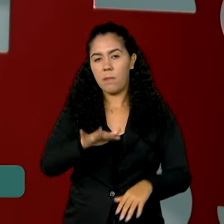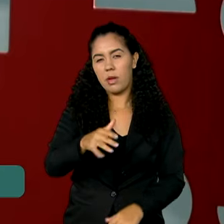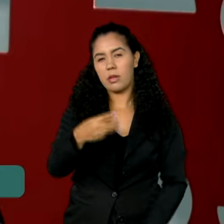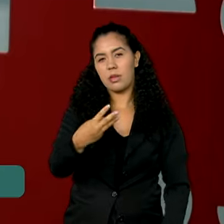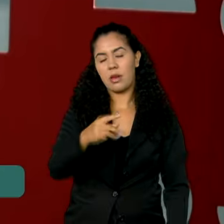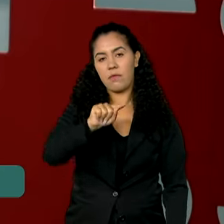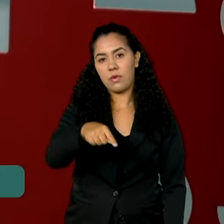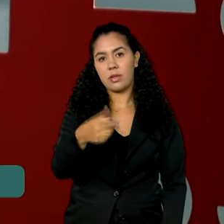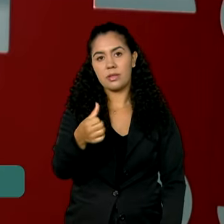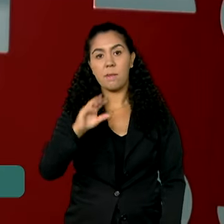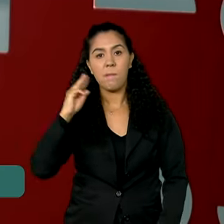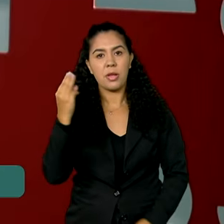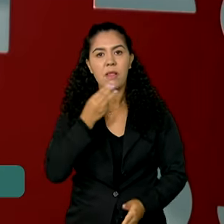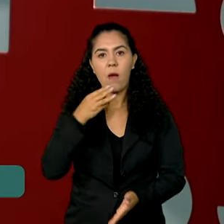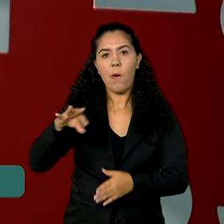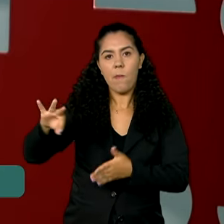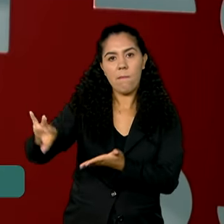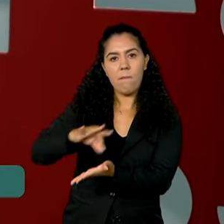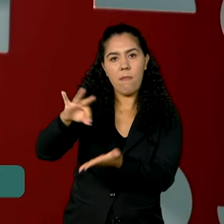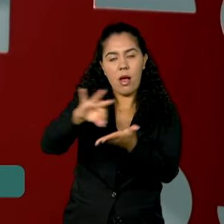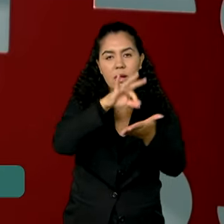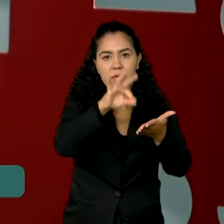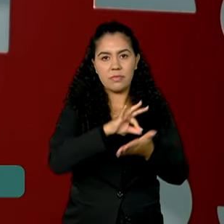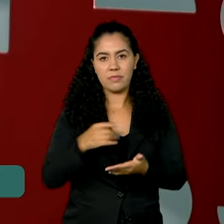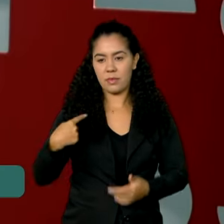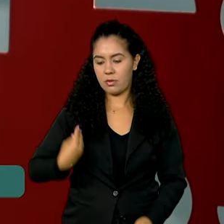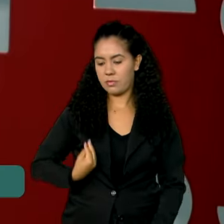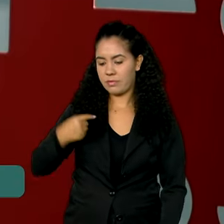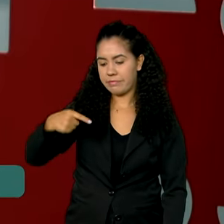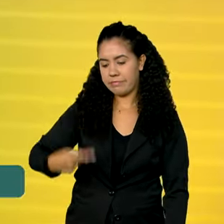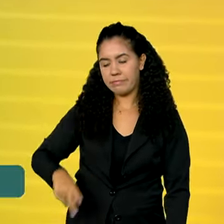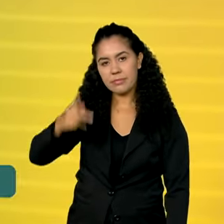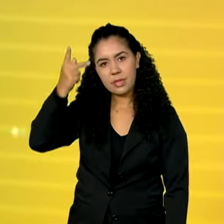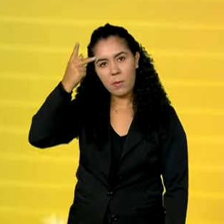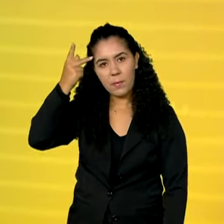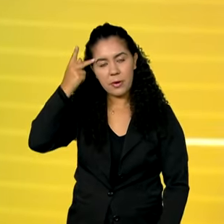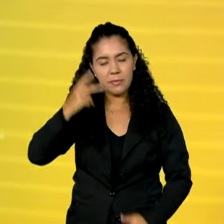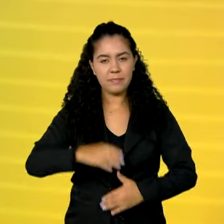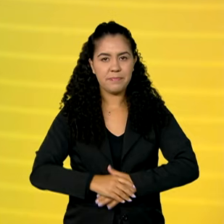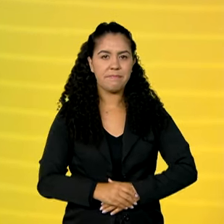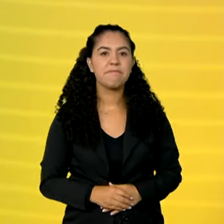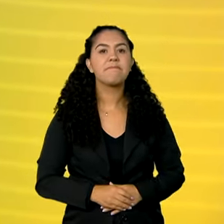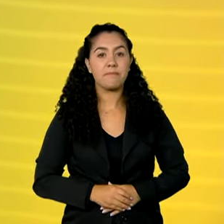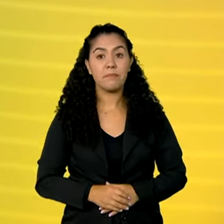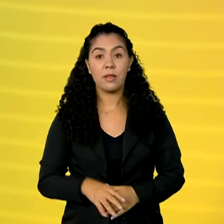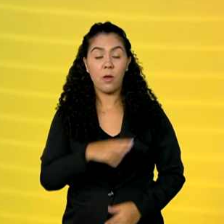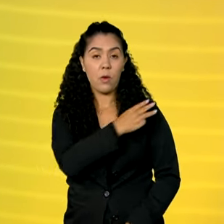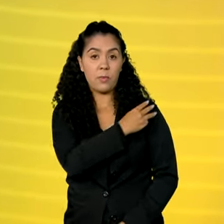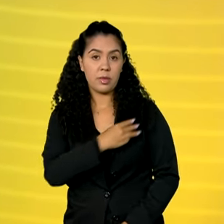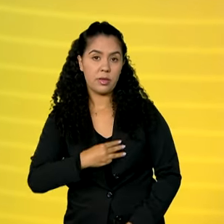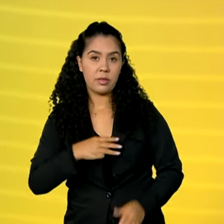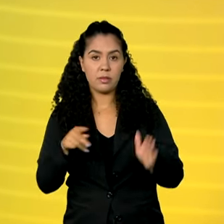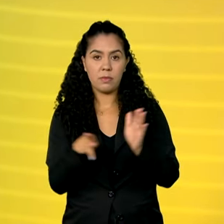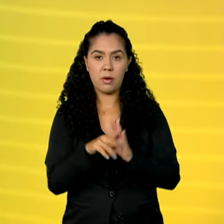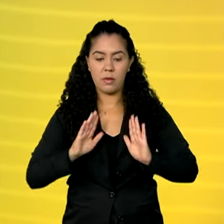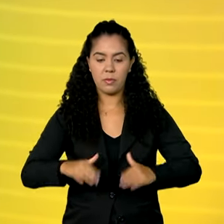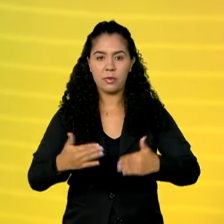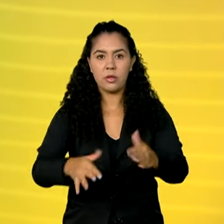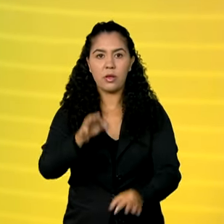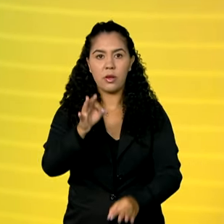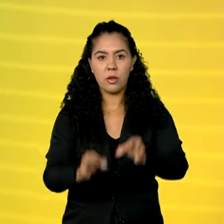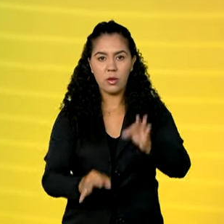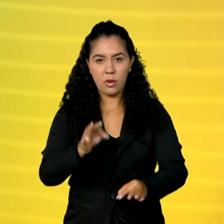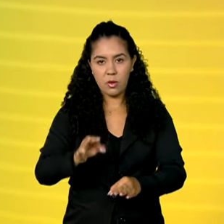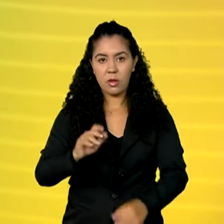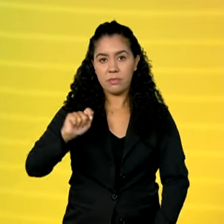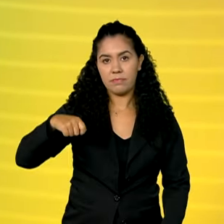milhões de matrículas. De São Paulo, Adriana Natale. O ministro da Justiça e Segurança Pública, Ricardo